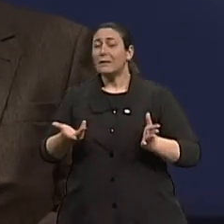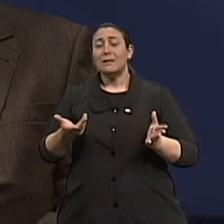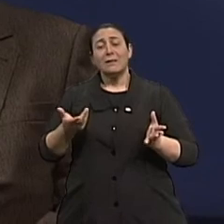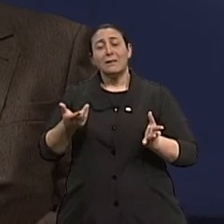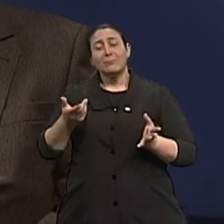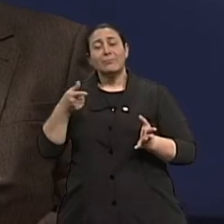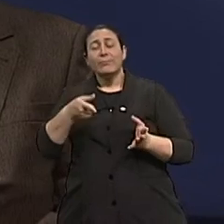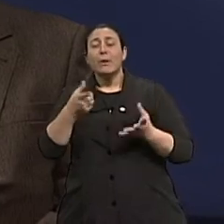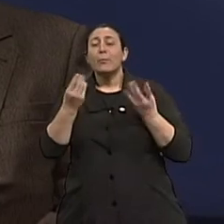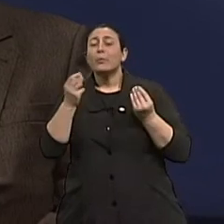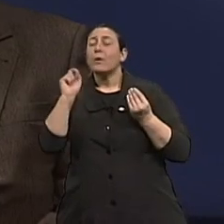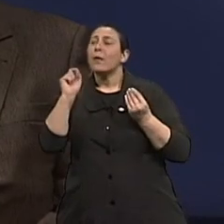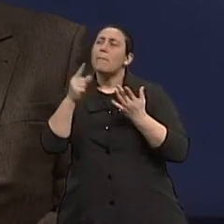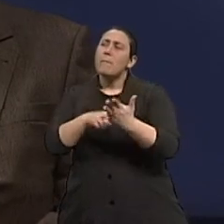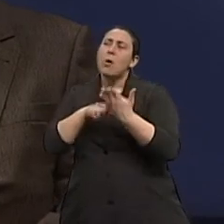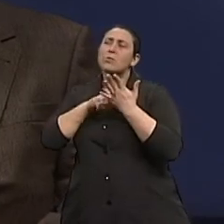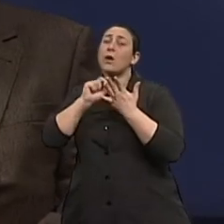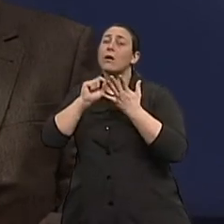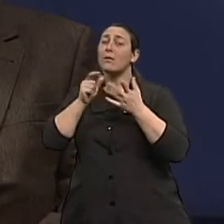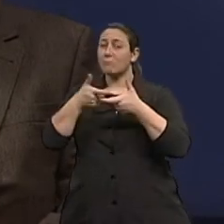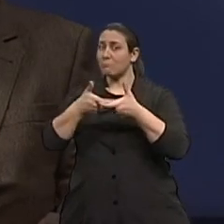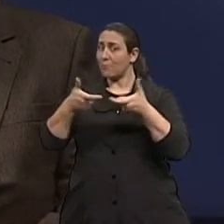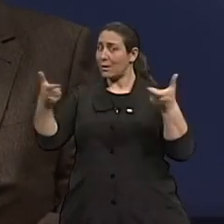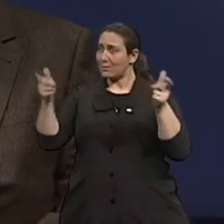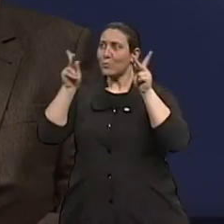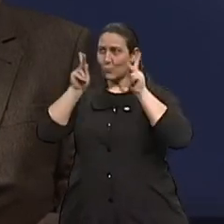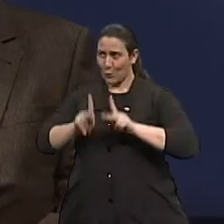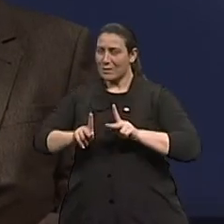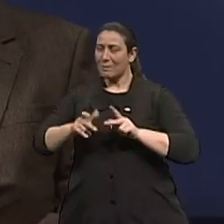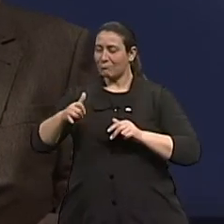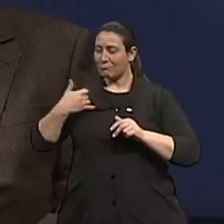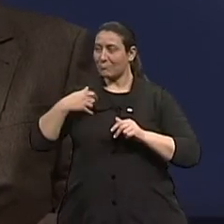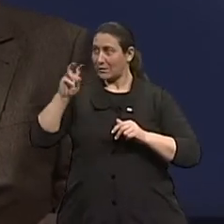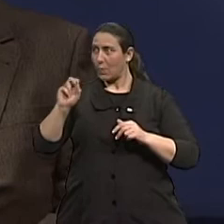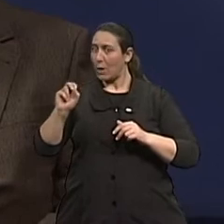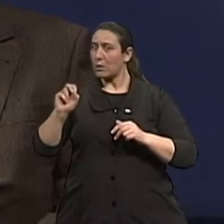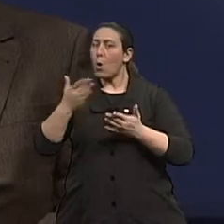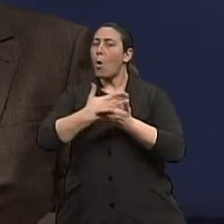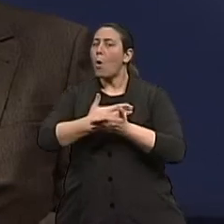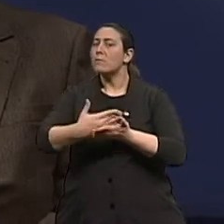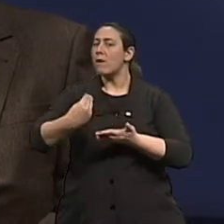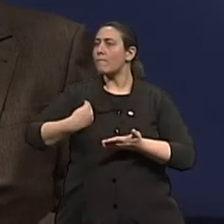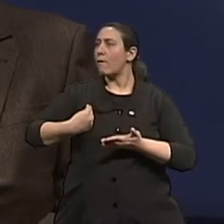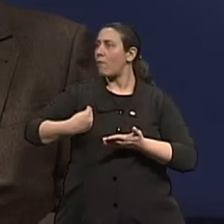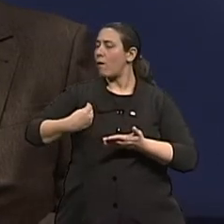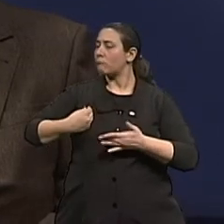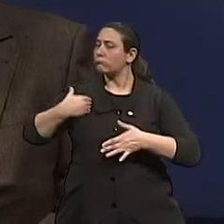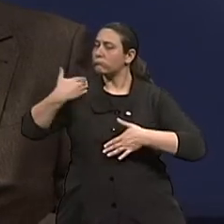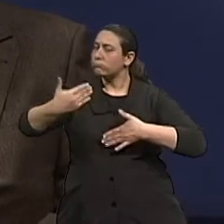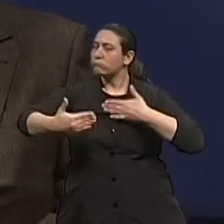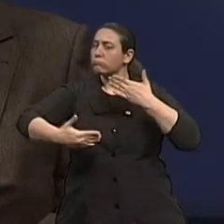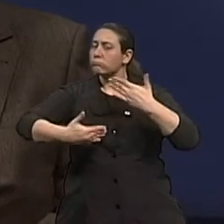encontro de que a nossa população começa também a viver mais tempo. Claro. Então, se